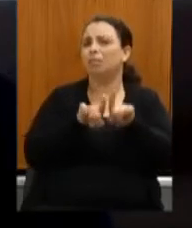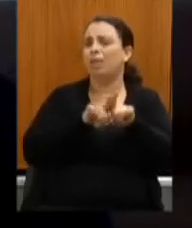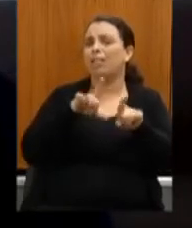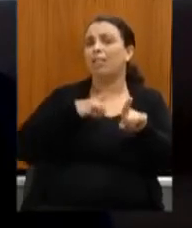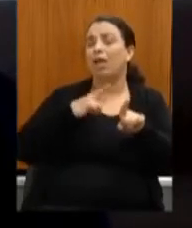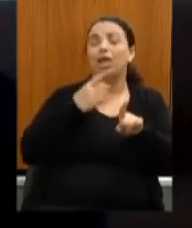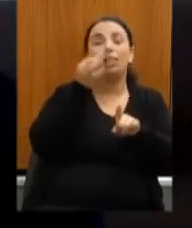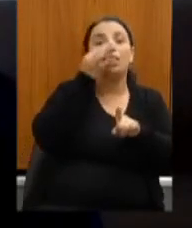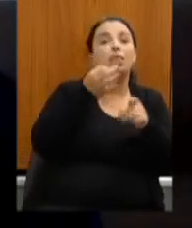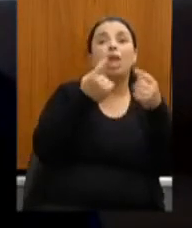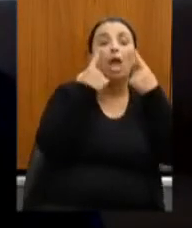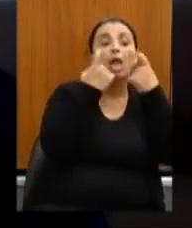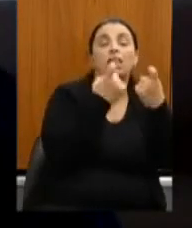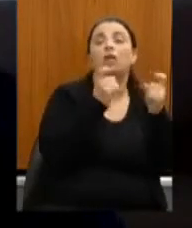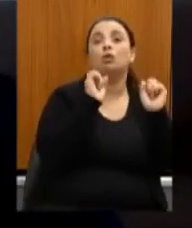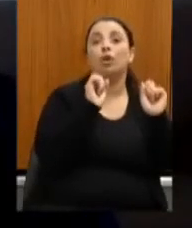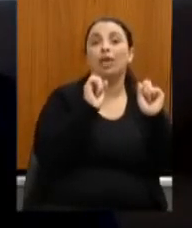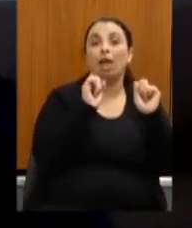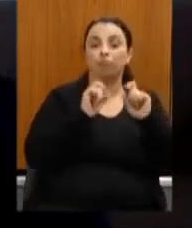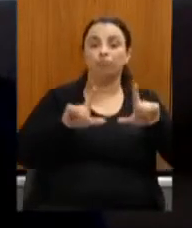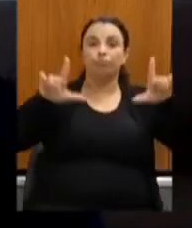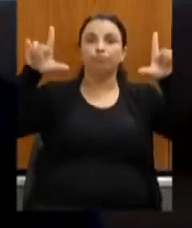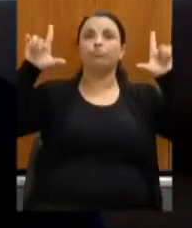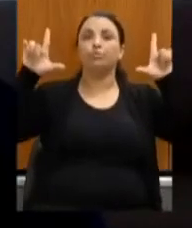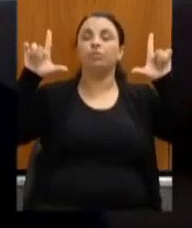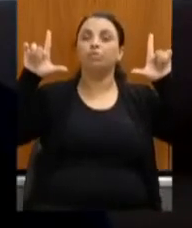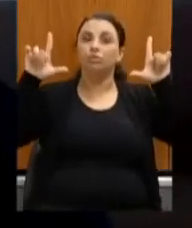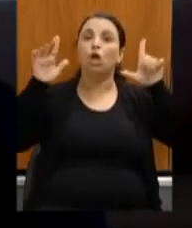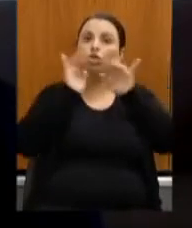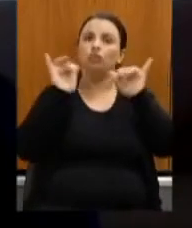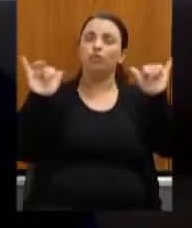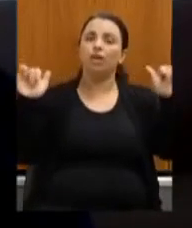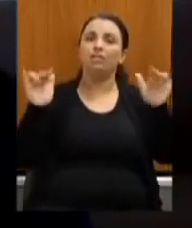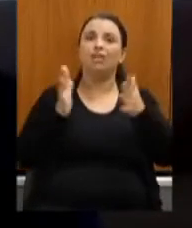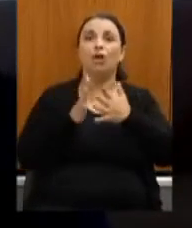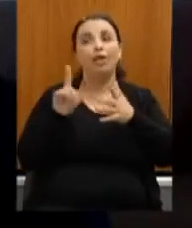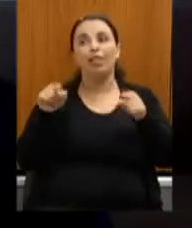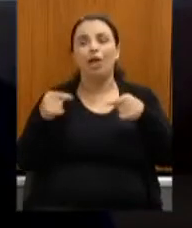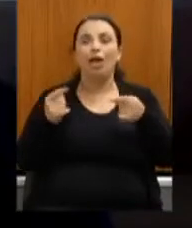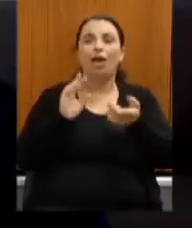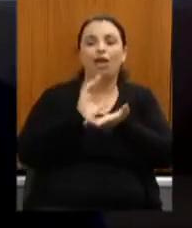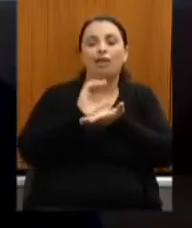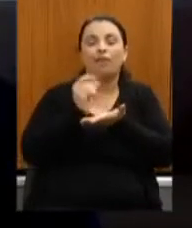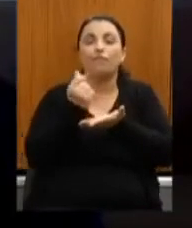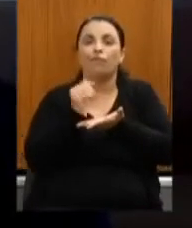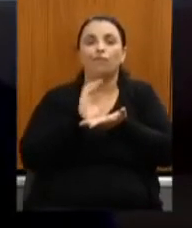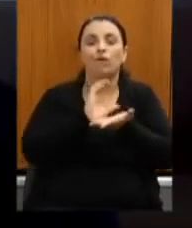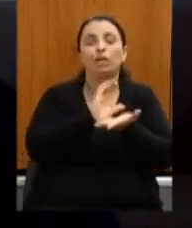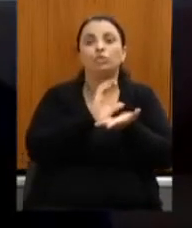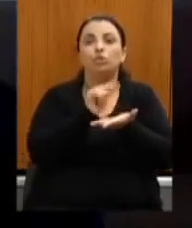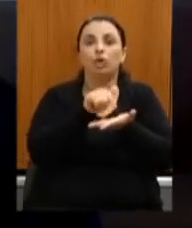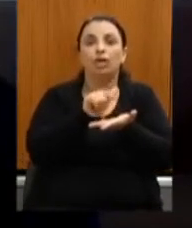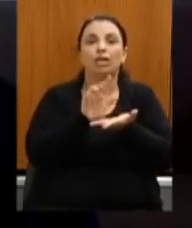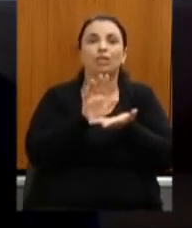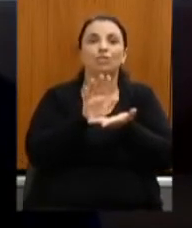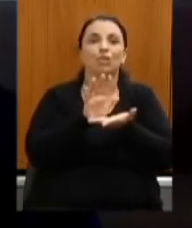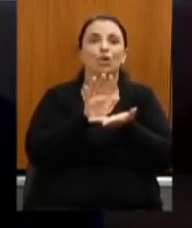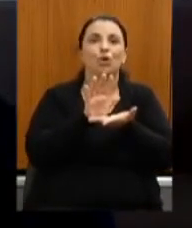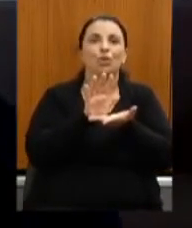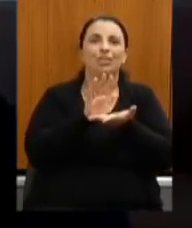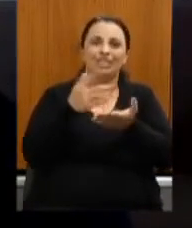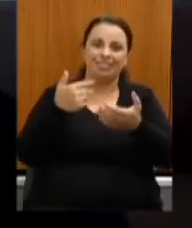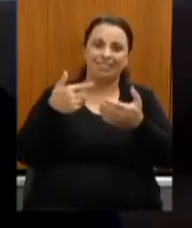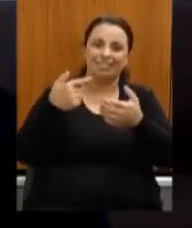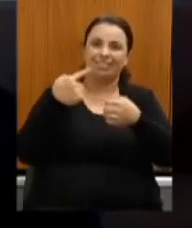e aí elas se concentram nos nossos grandes centros as empresas grandes no público que elas atendem mas para